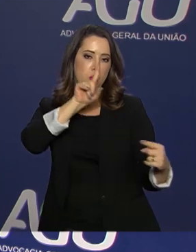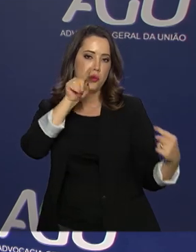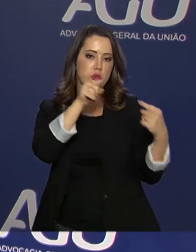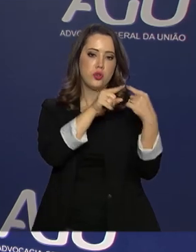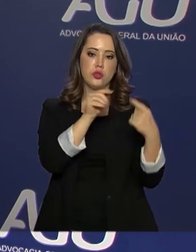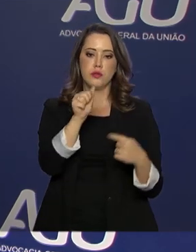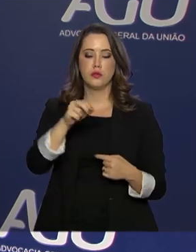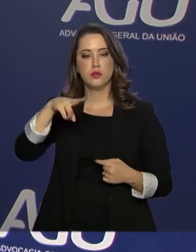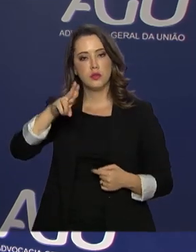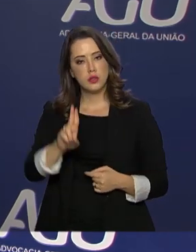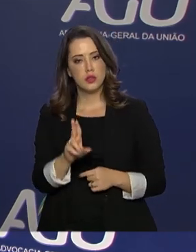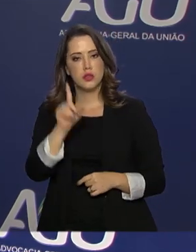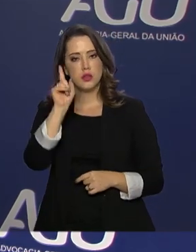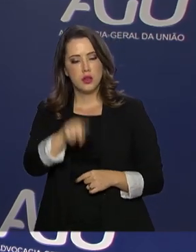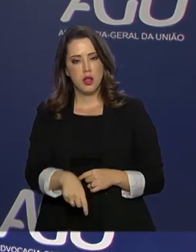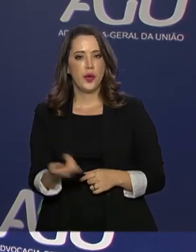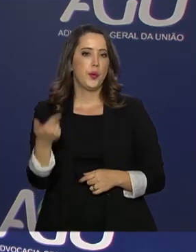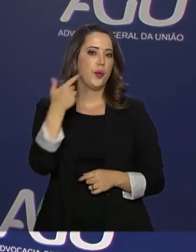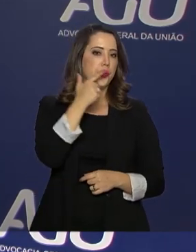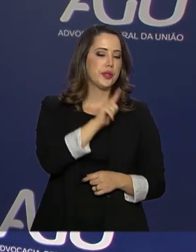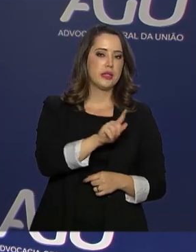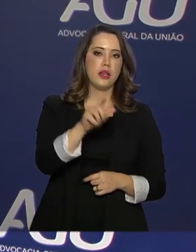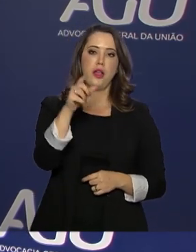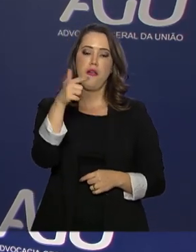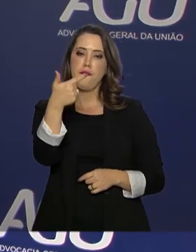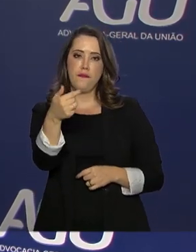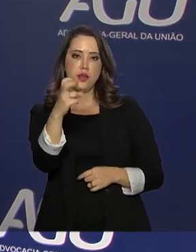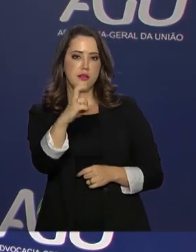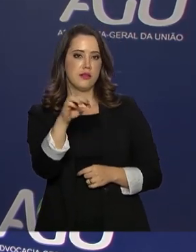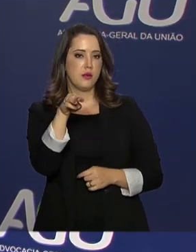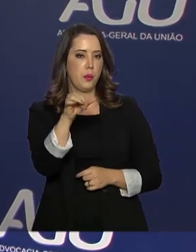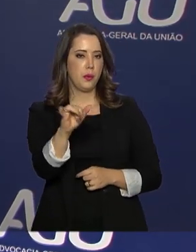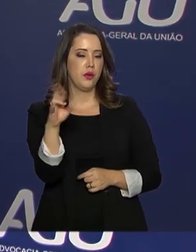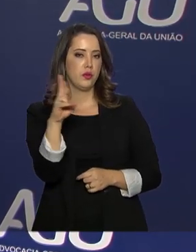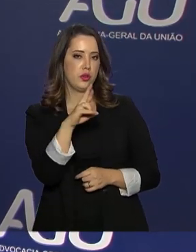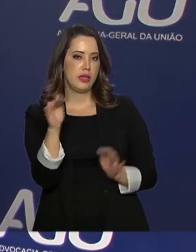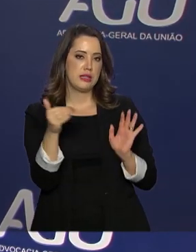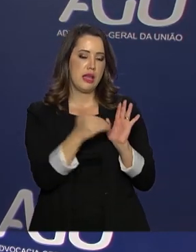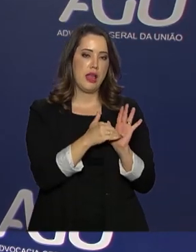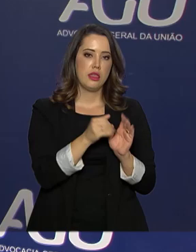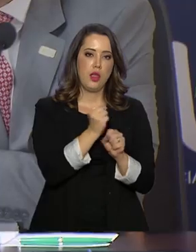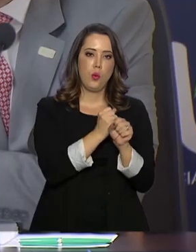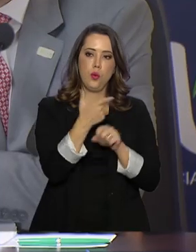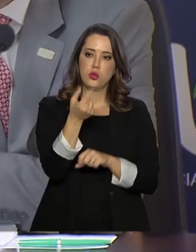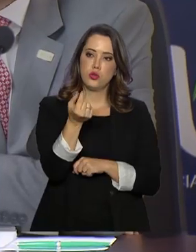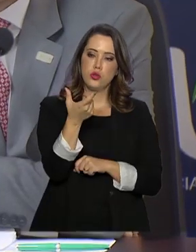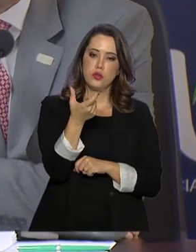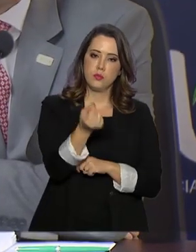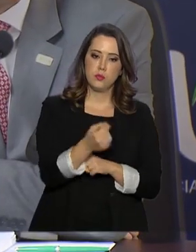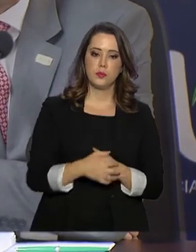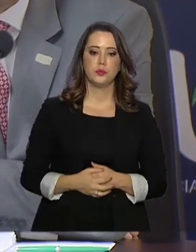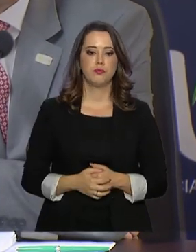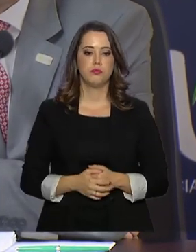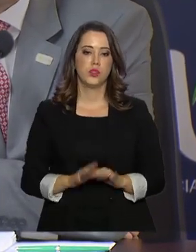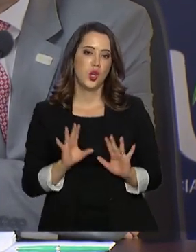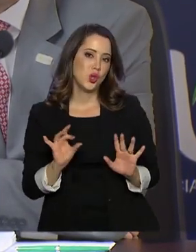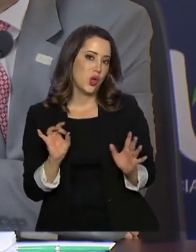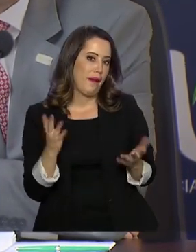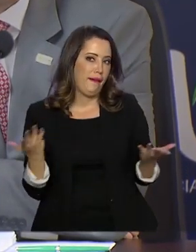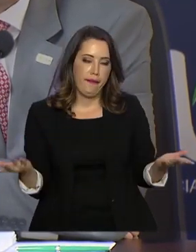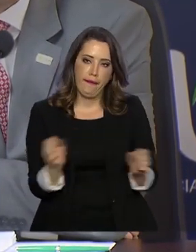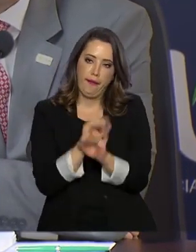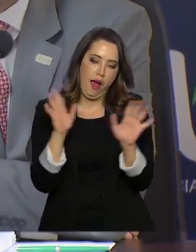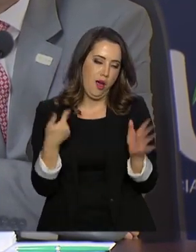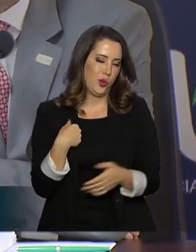da Advocacia Geral da União é chegar a R$ 25 bilhões até o final de 2020. Logicamente, não depende só de nós,